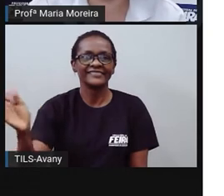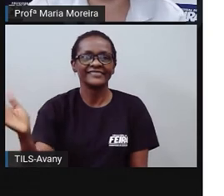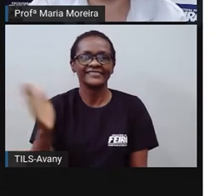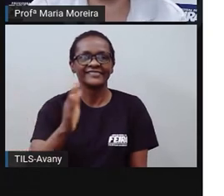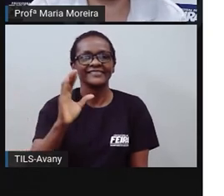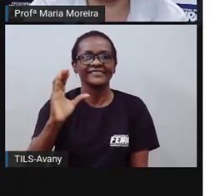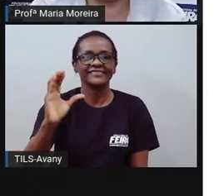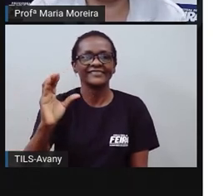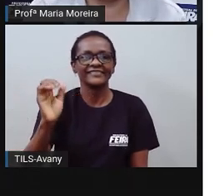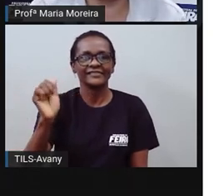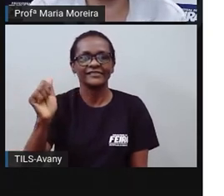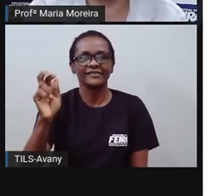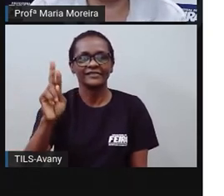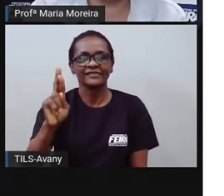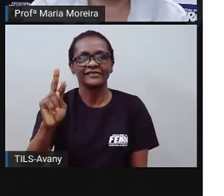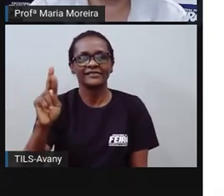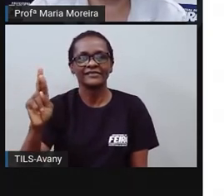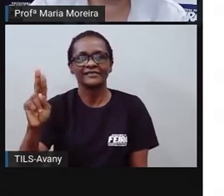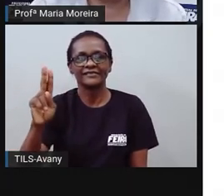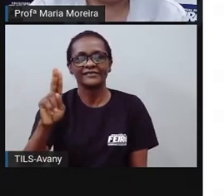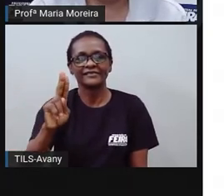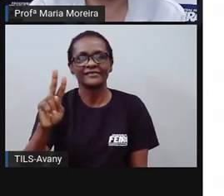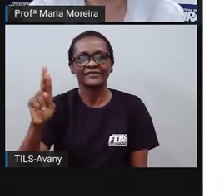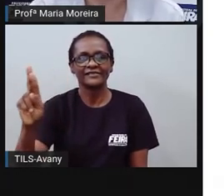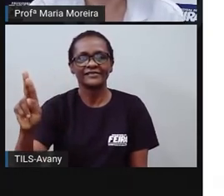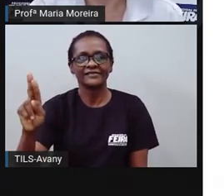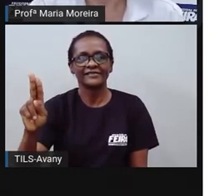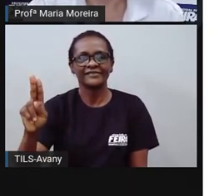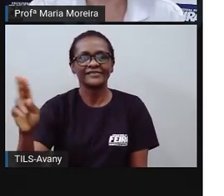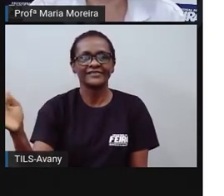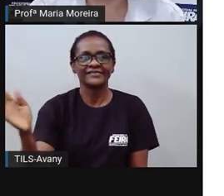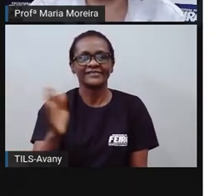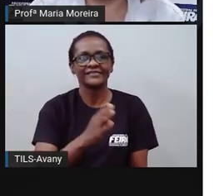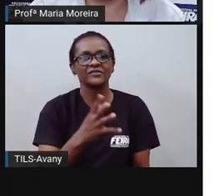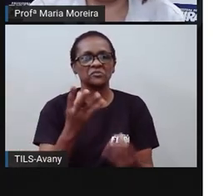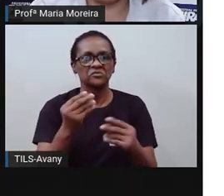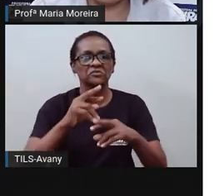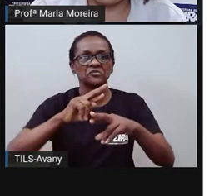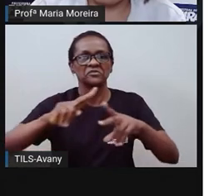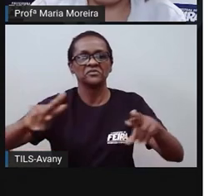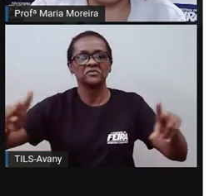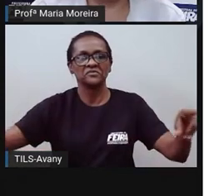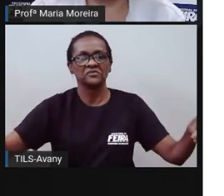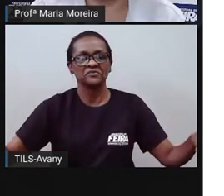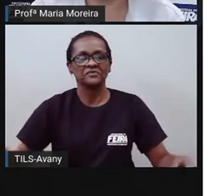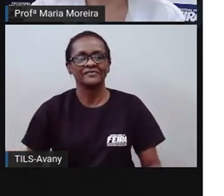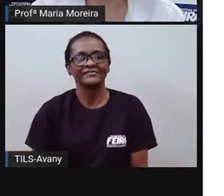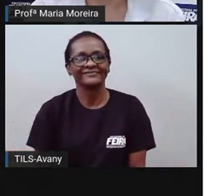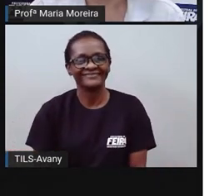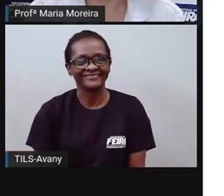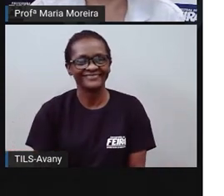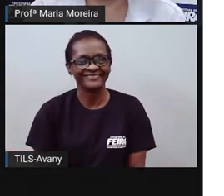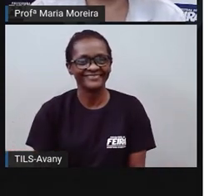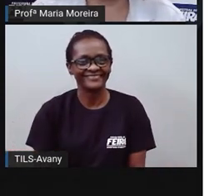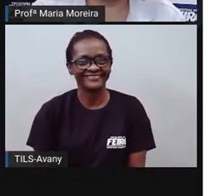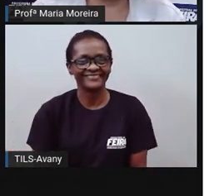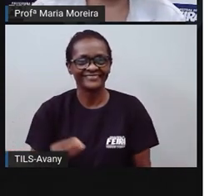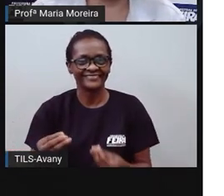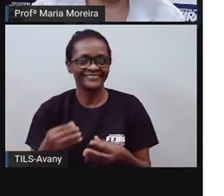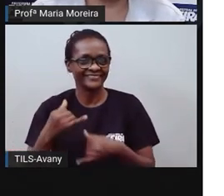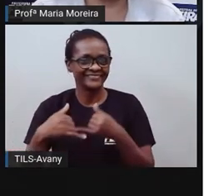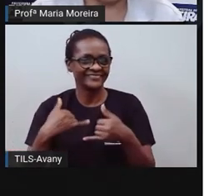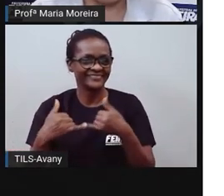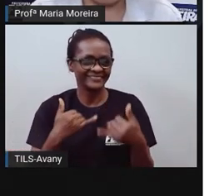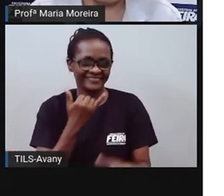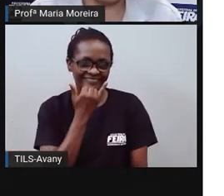chuchu é maravilhoso, gente, tô sonhando. Ai, meu Deus, chuchu. Temperos, brincadeira da parte, né? Temperos também